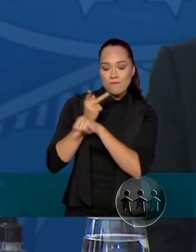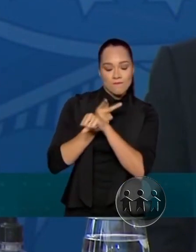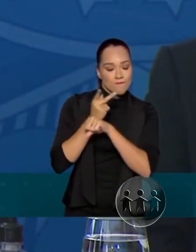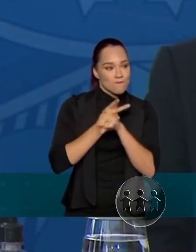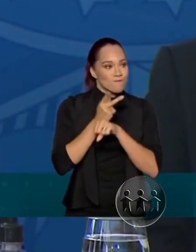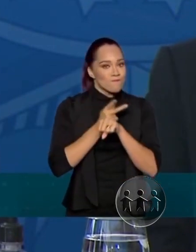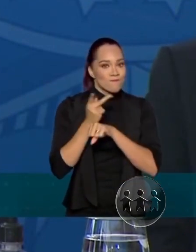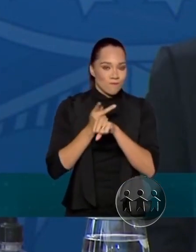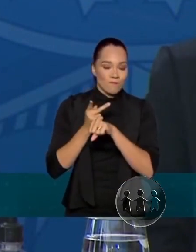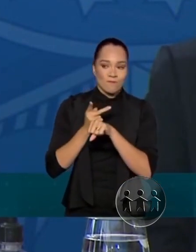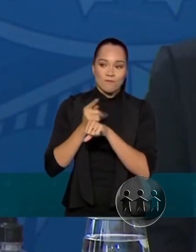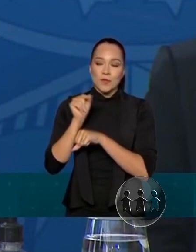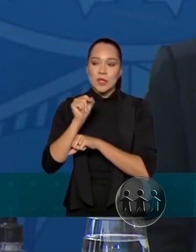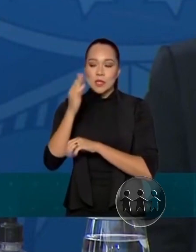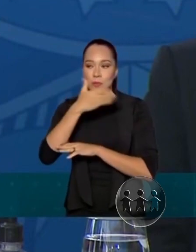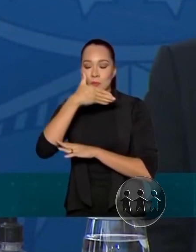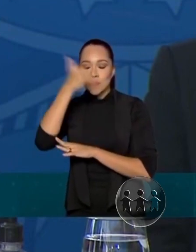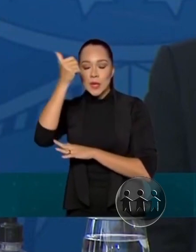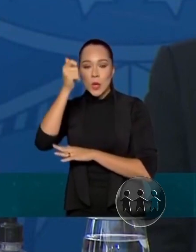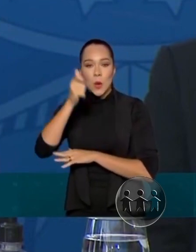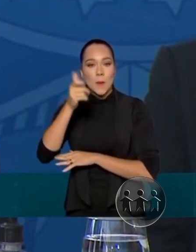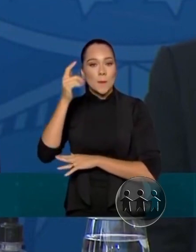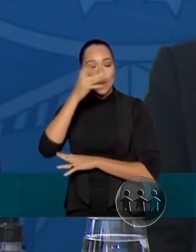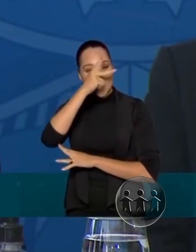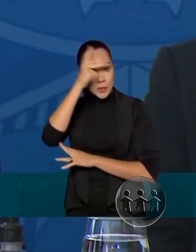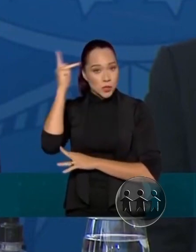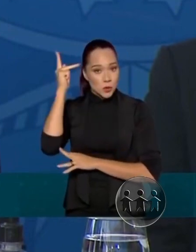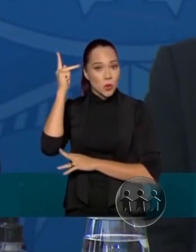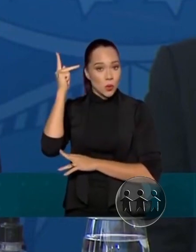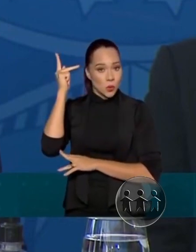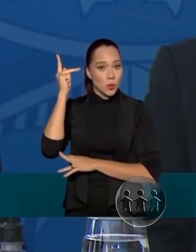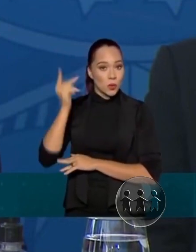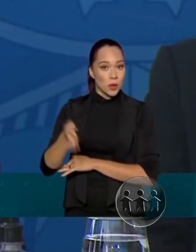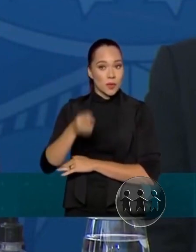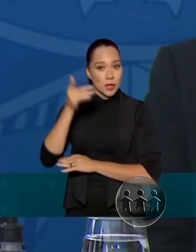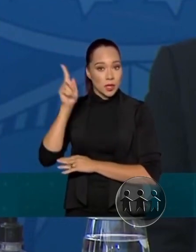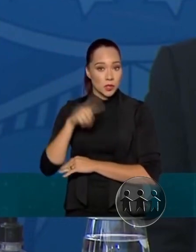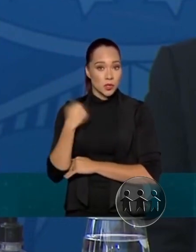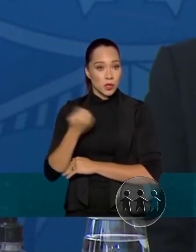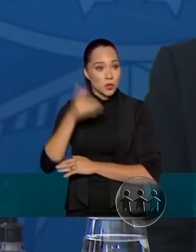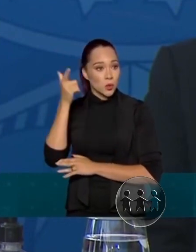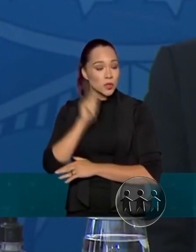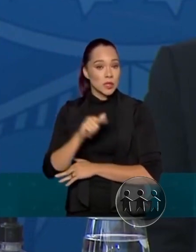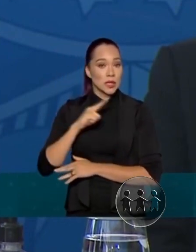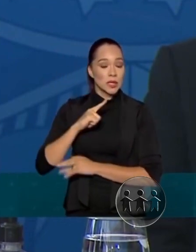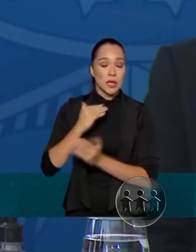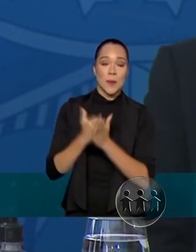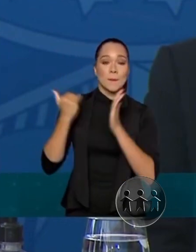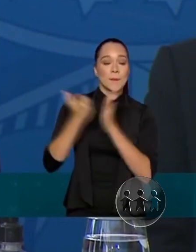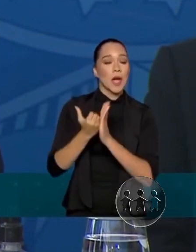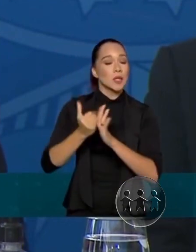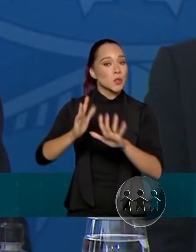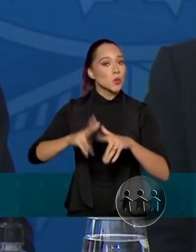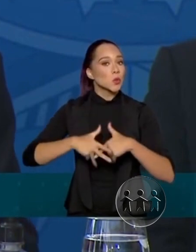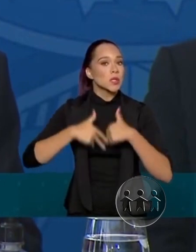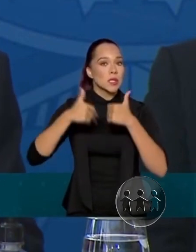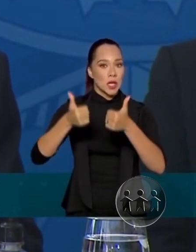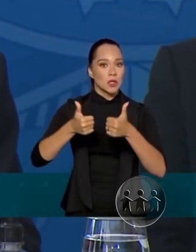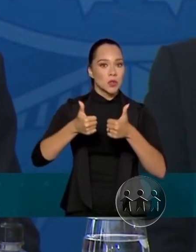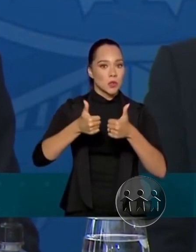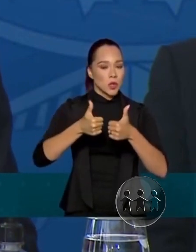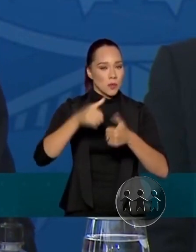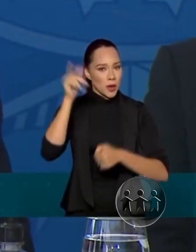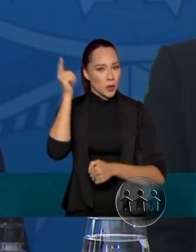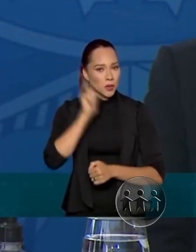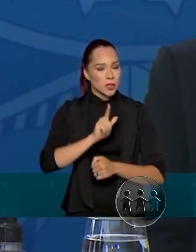as melhores pessoas para que nós tenhamos maior sucesso na concretude